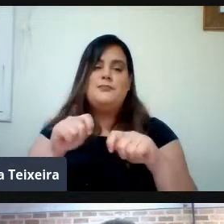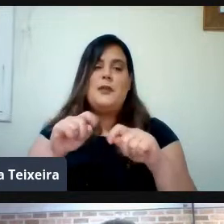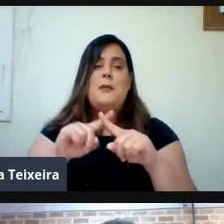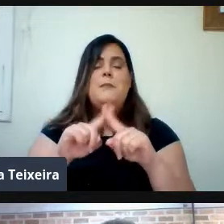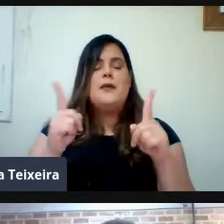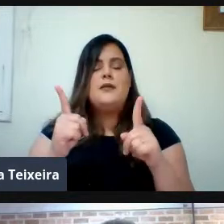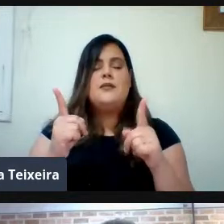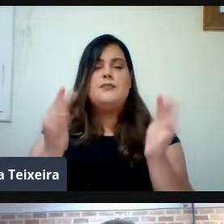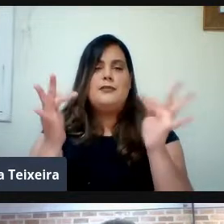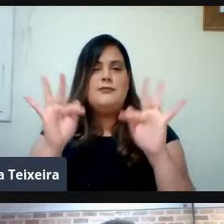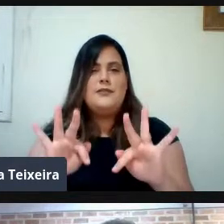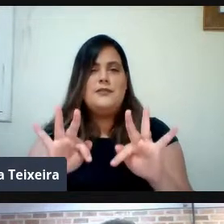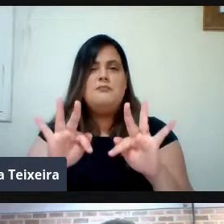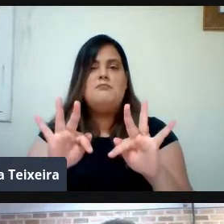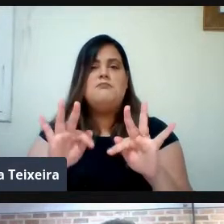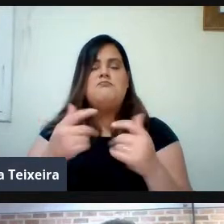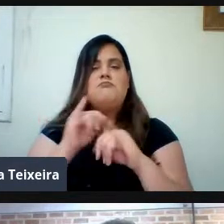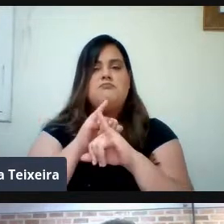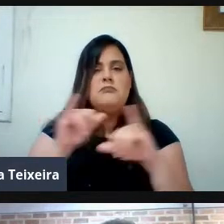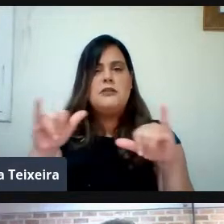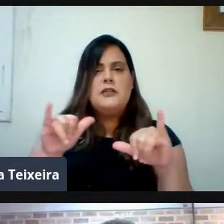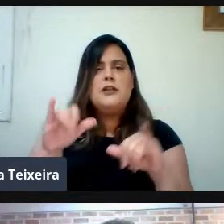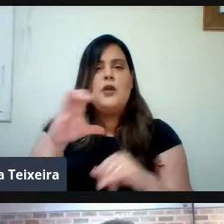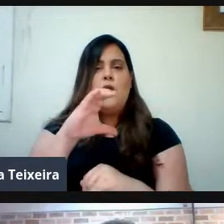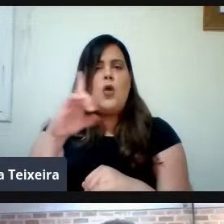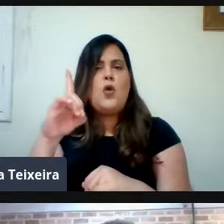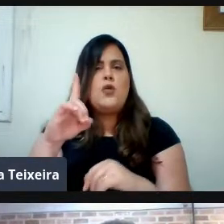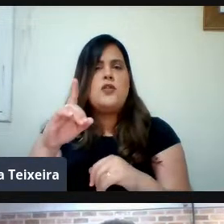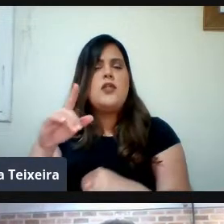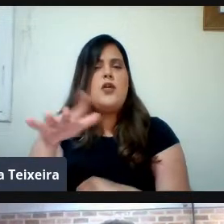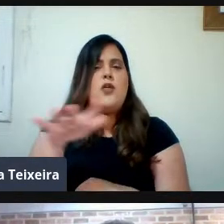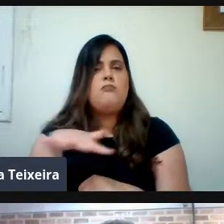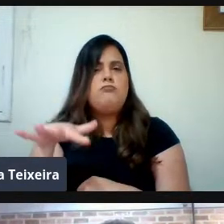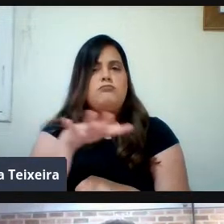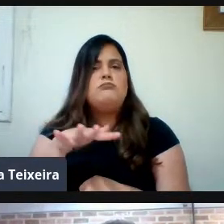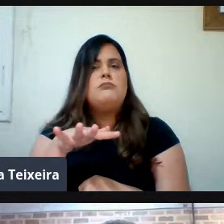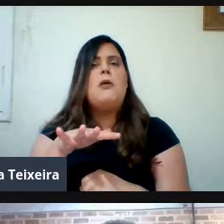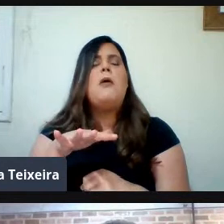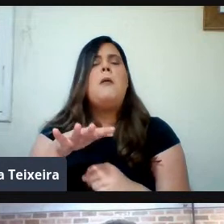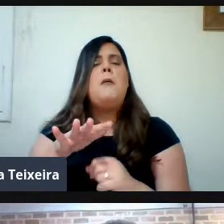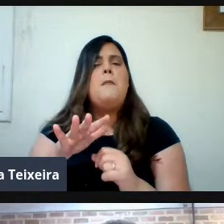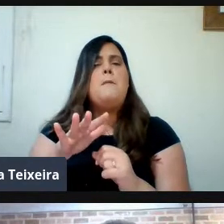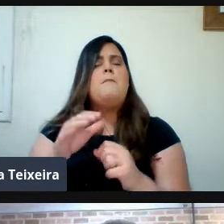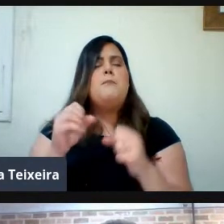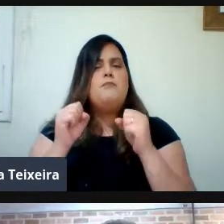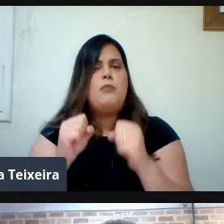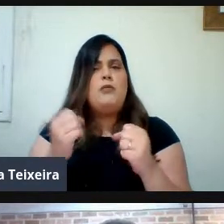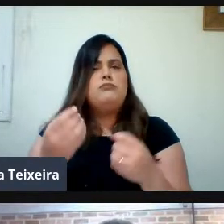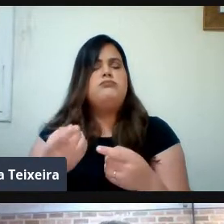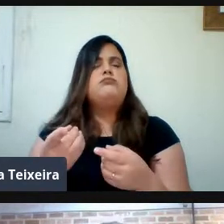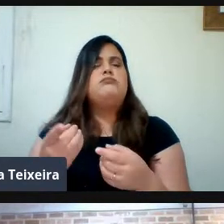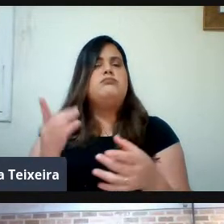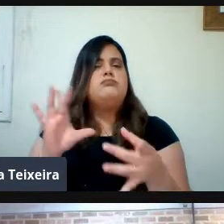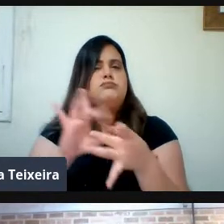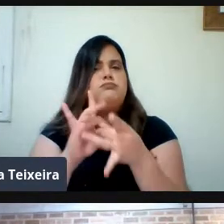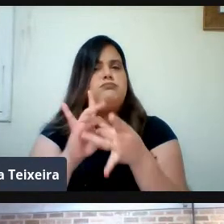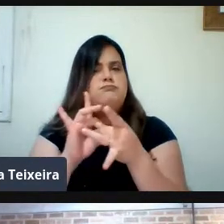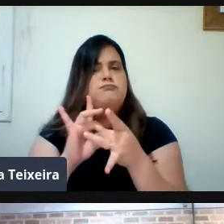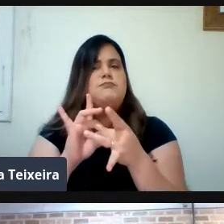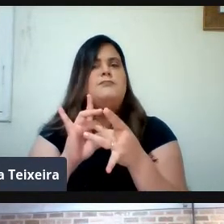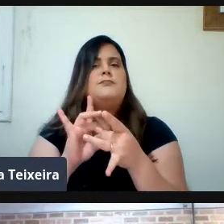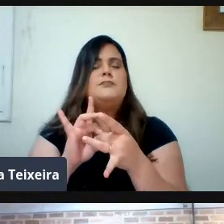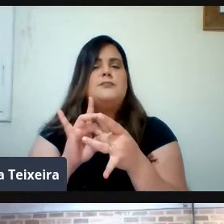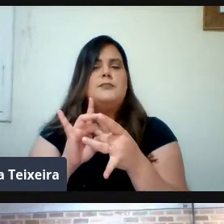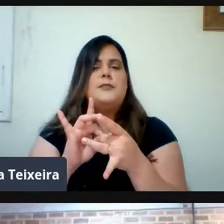Vocês vão encontrar Nos docentes Da UFAP Todo o apoio Que precisarem E a gente estará Sempre